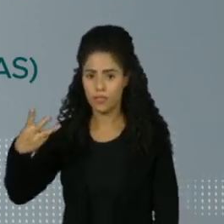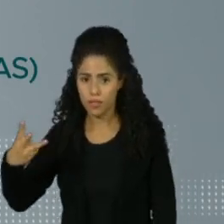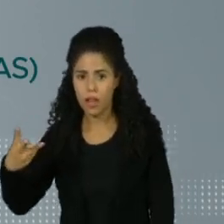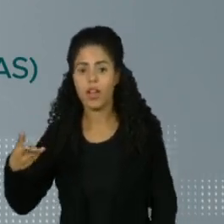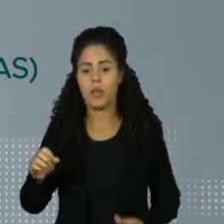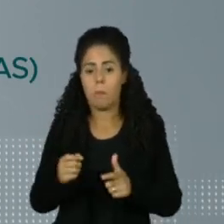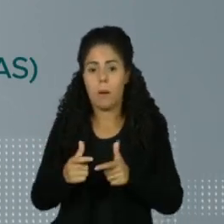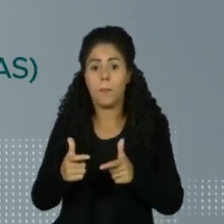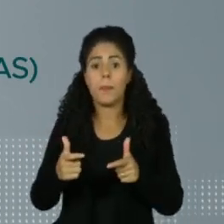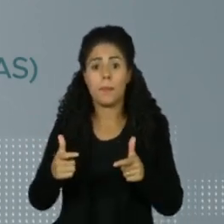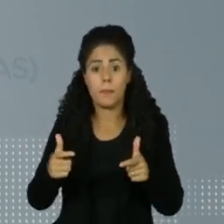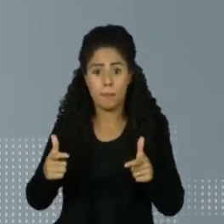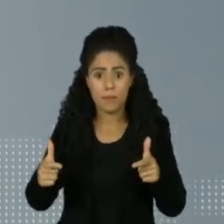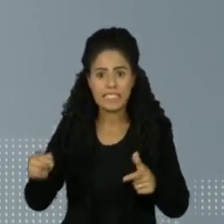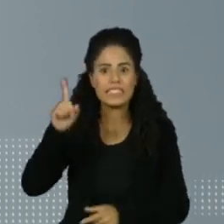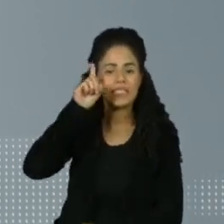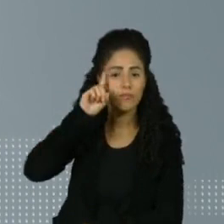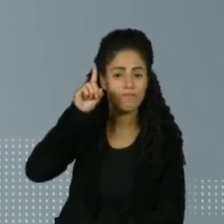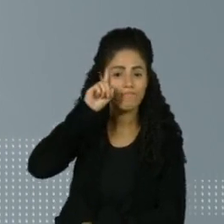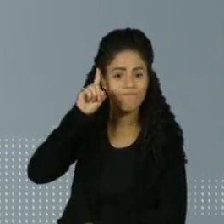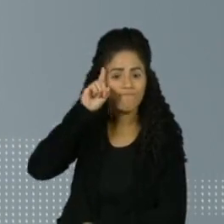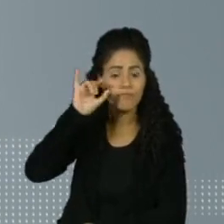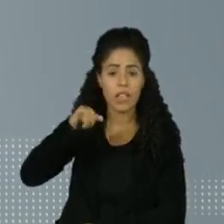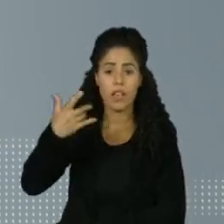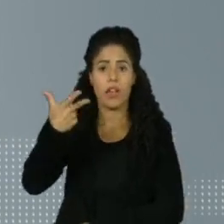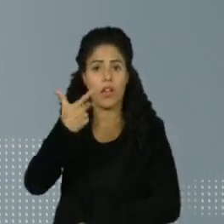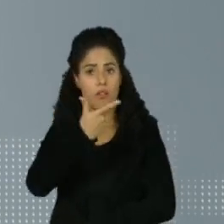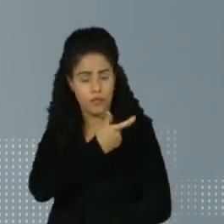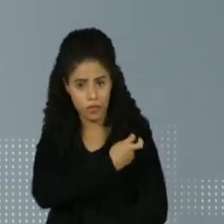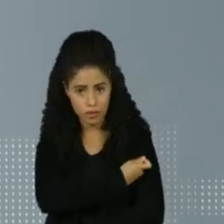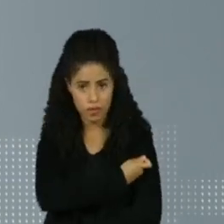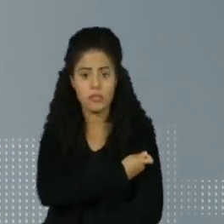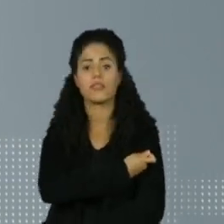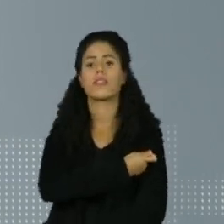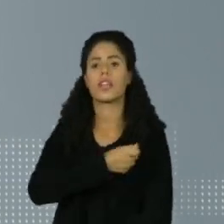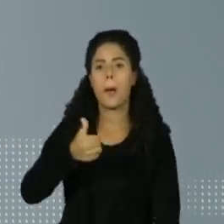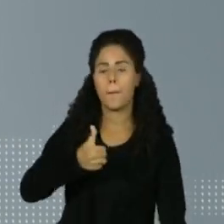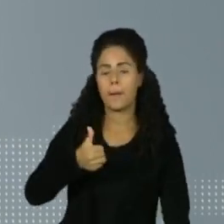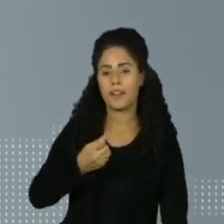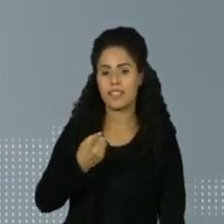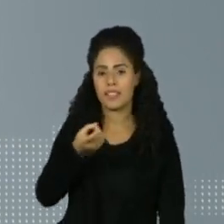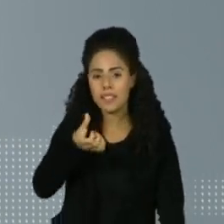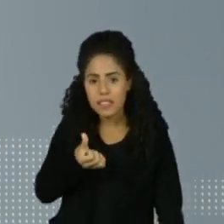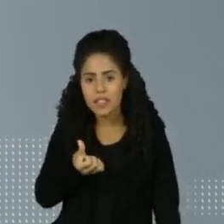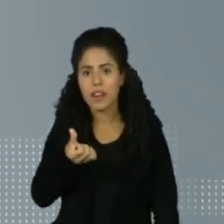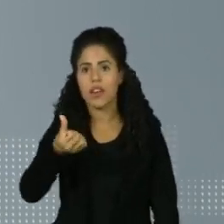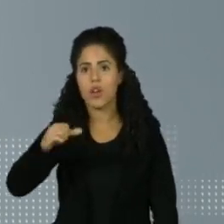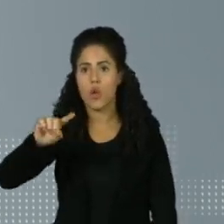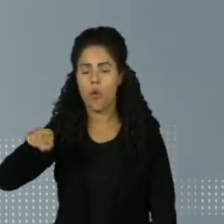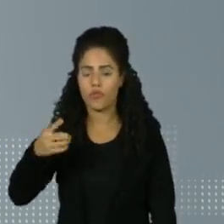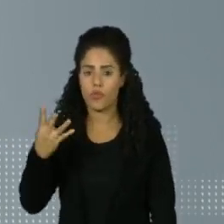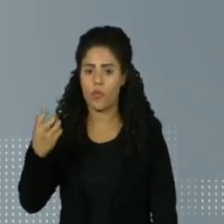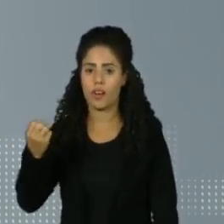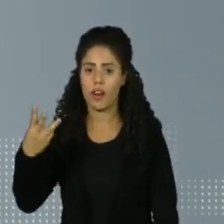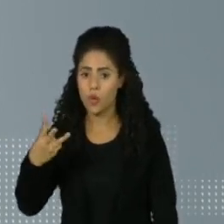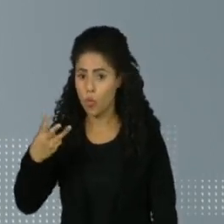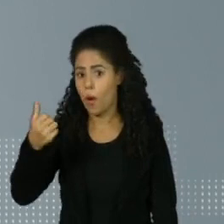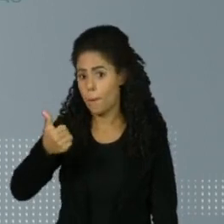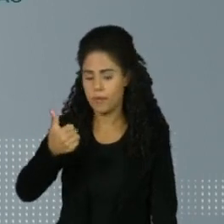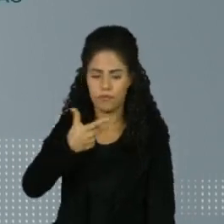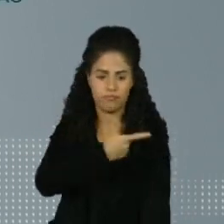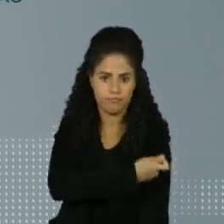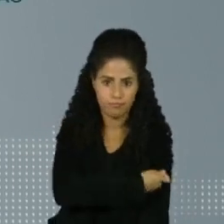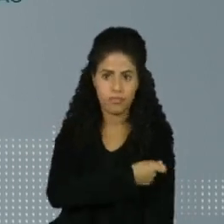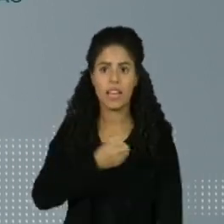com crescimento na média diária. A vacinação alcançou mais de 169 milhões de pessoas com a primeira dose.